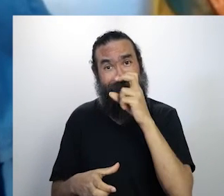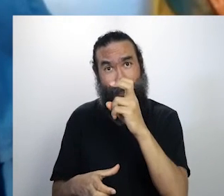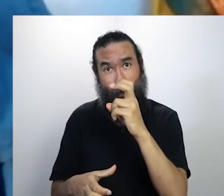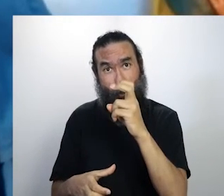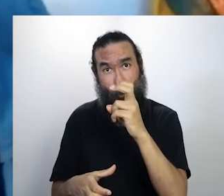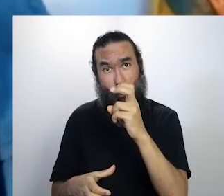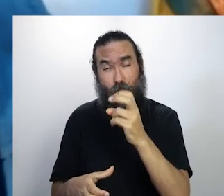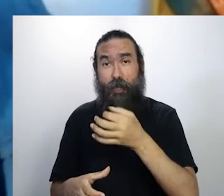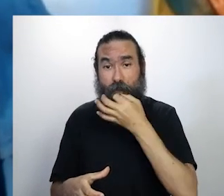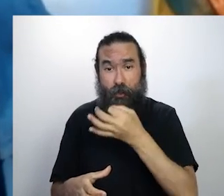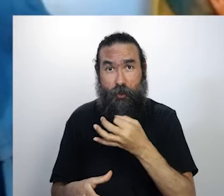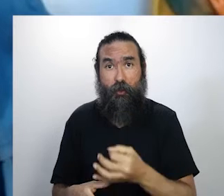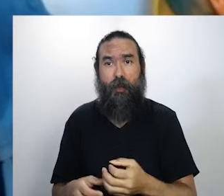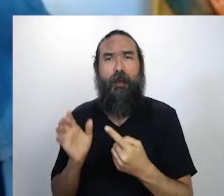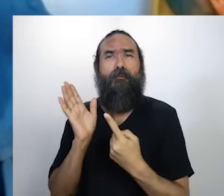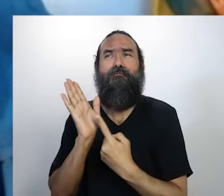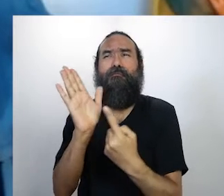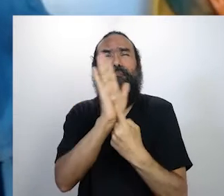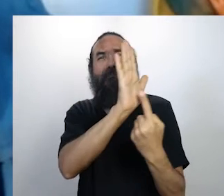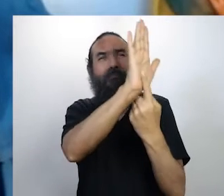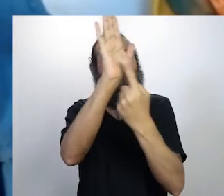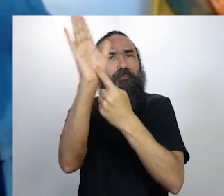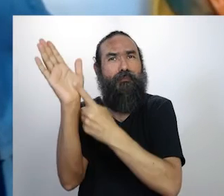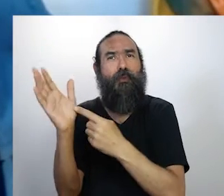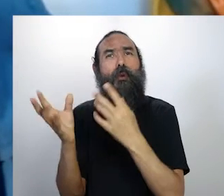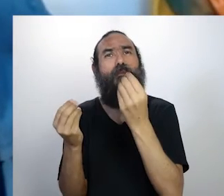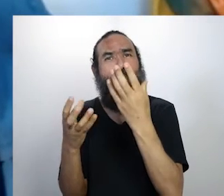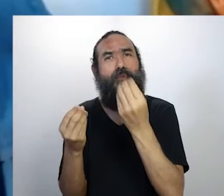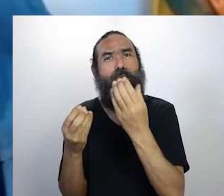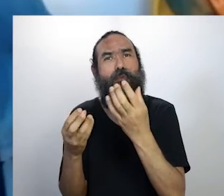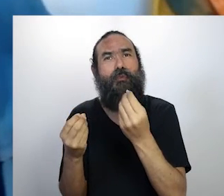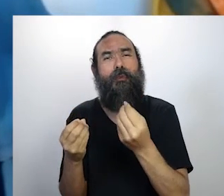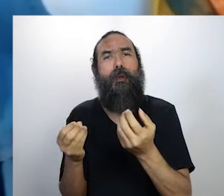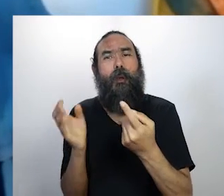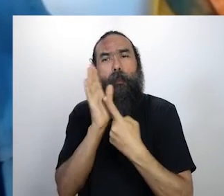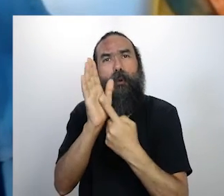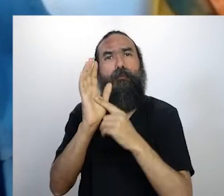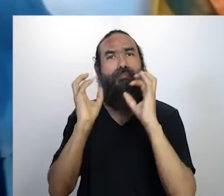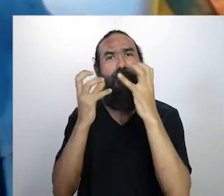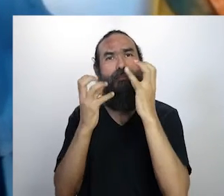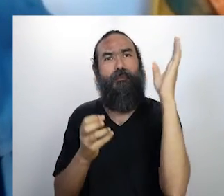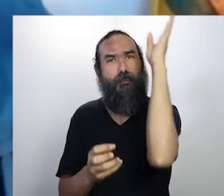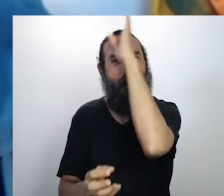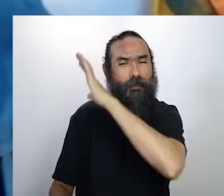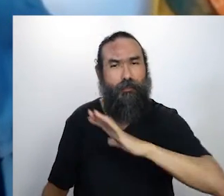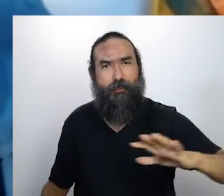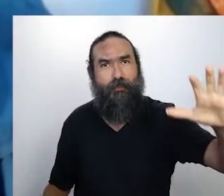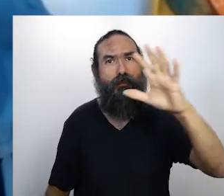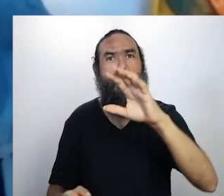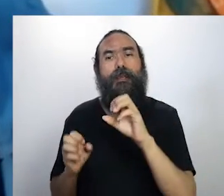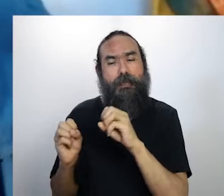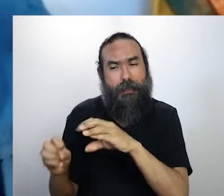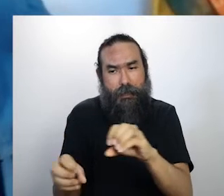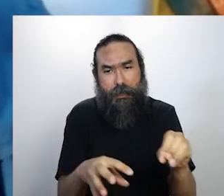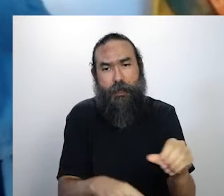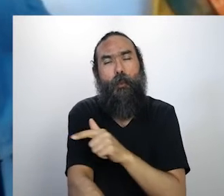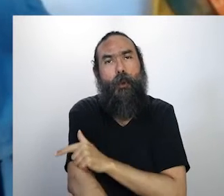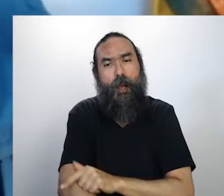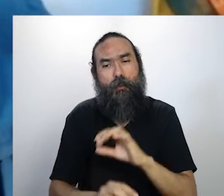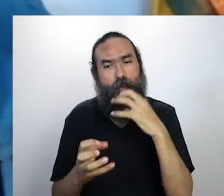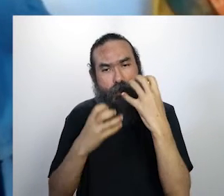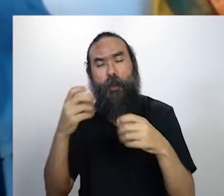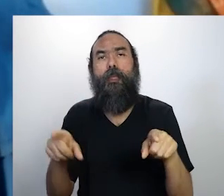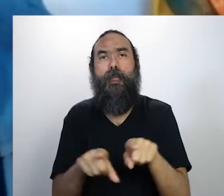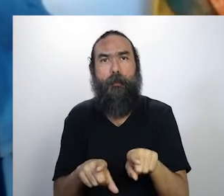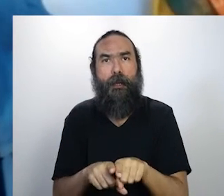apresentações em projetos de circulação, registro e arte-educação. Ministra cursos e oficinas com